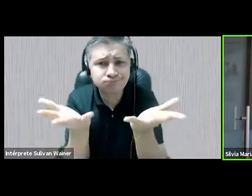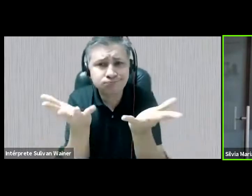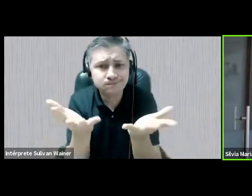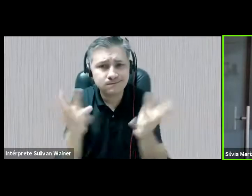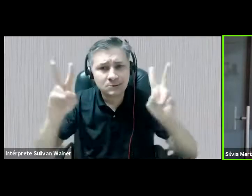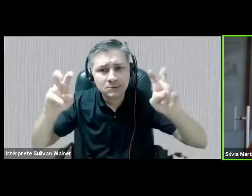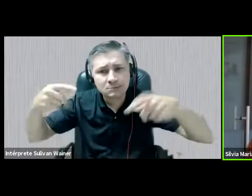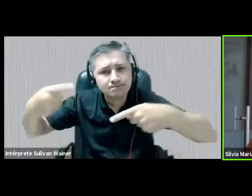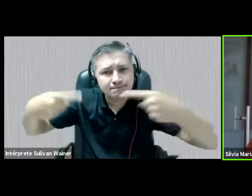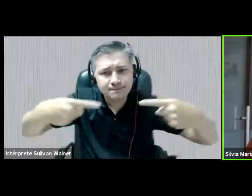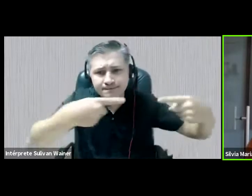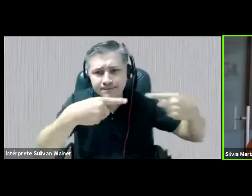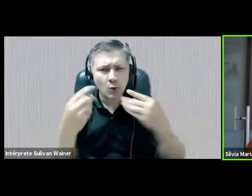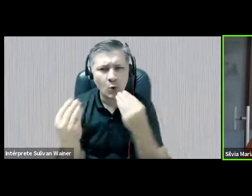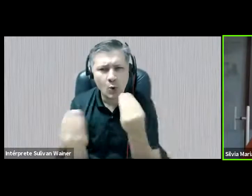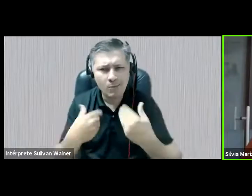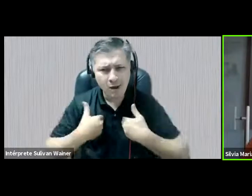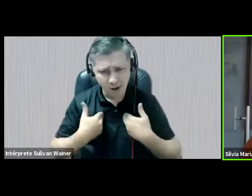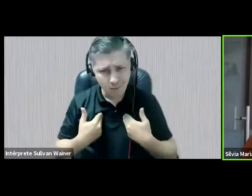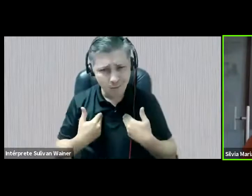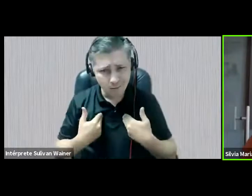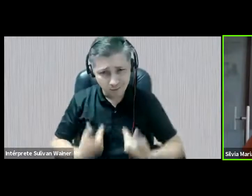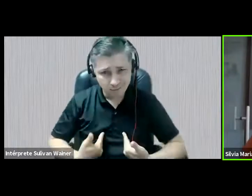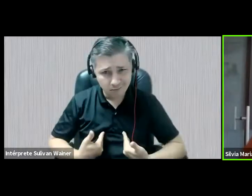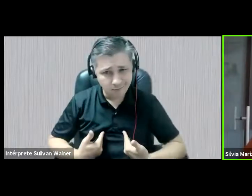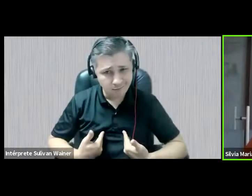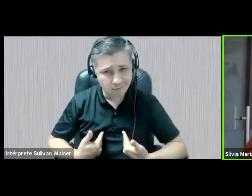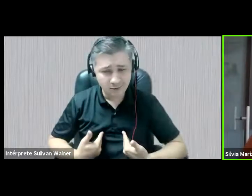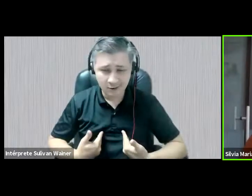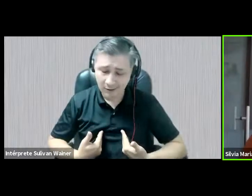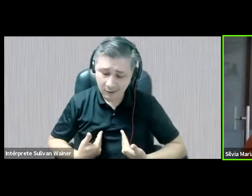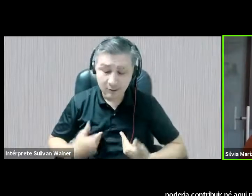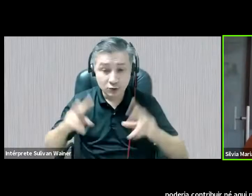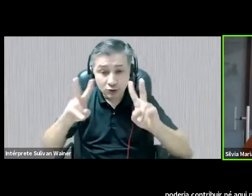esses debates, então, em relação a esse processo